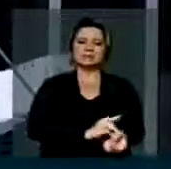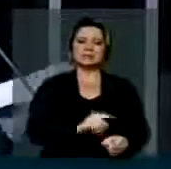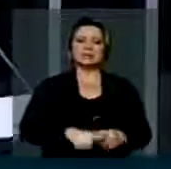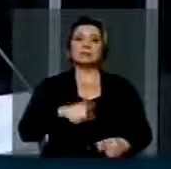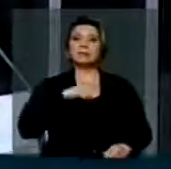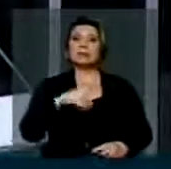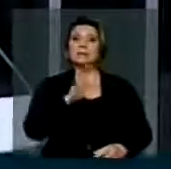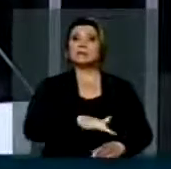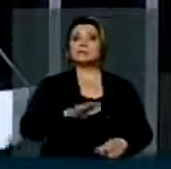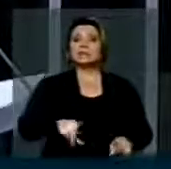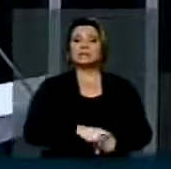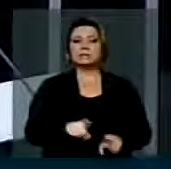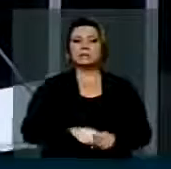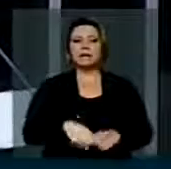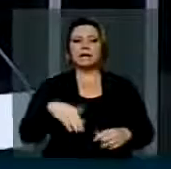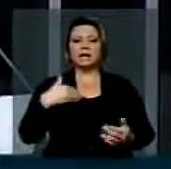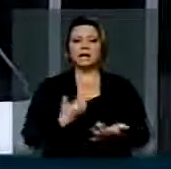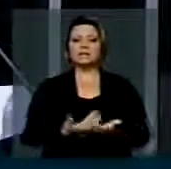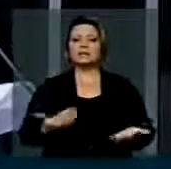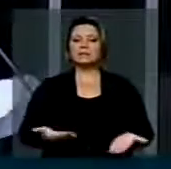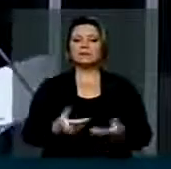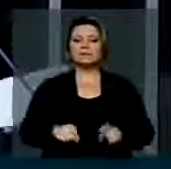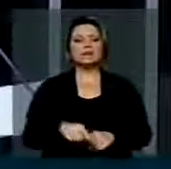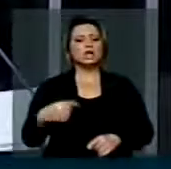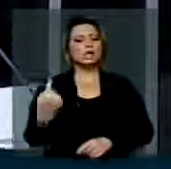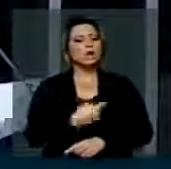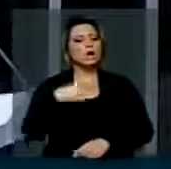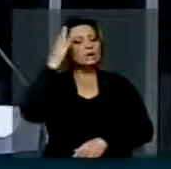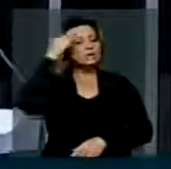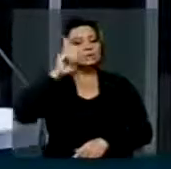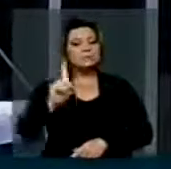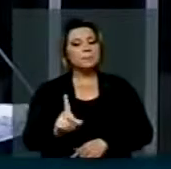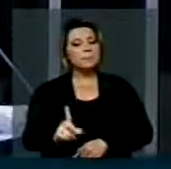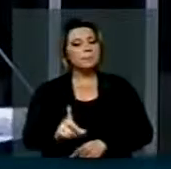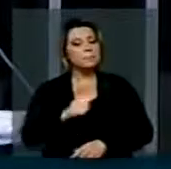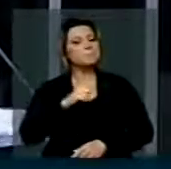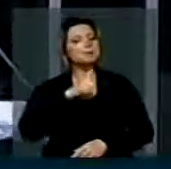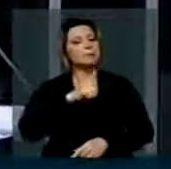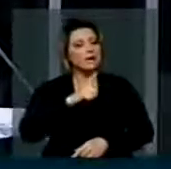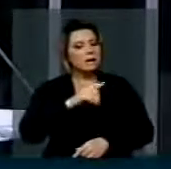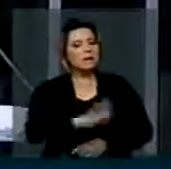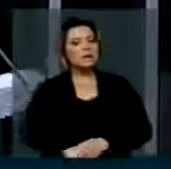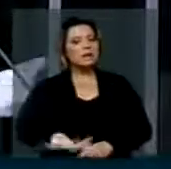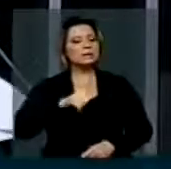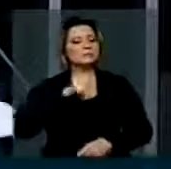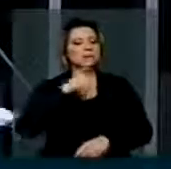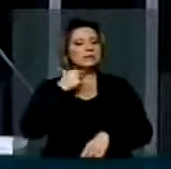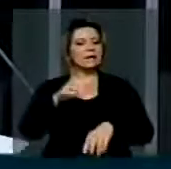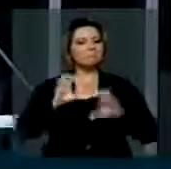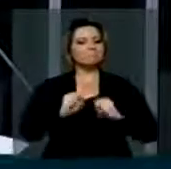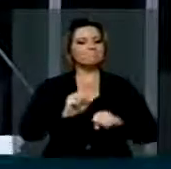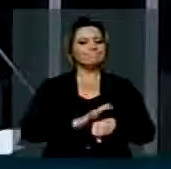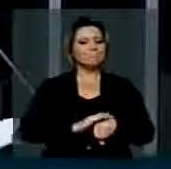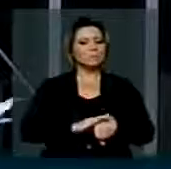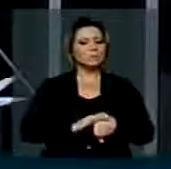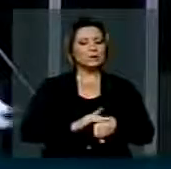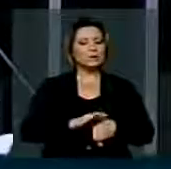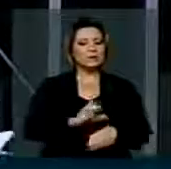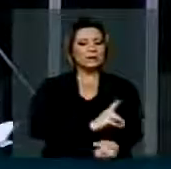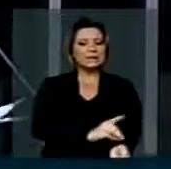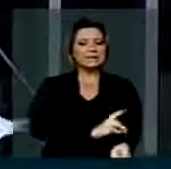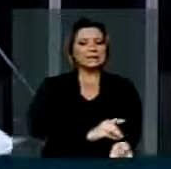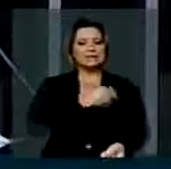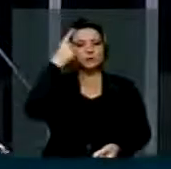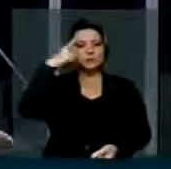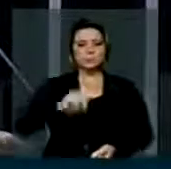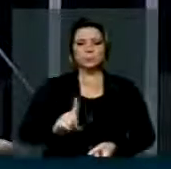grande de crianças que até então nós mesmo não sabemos que estão diabéticas. Portanto, eu peço registro na